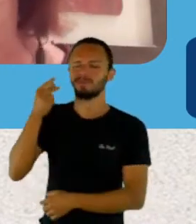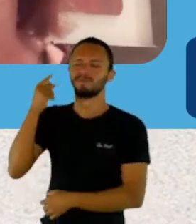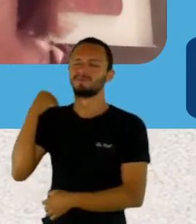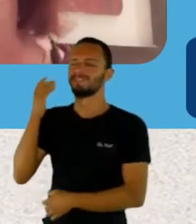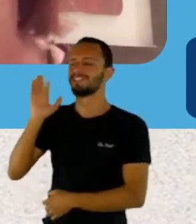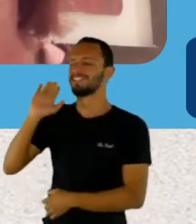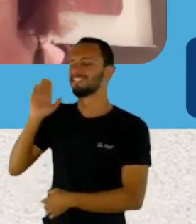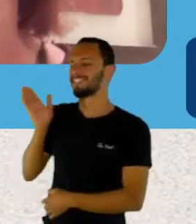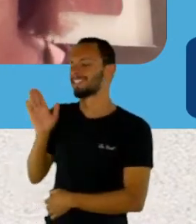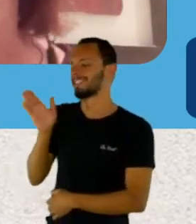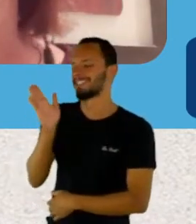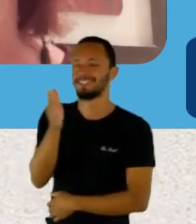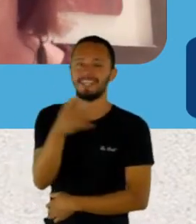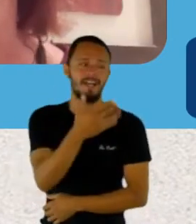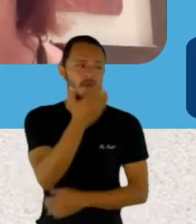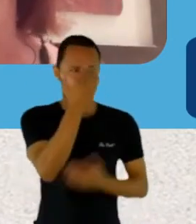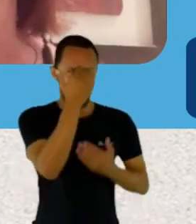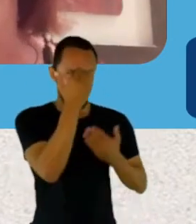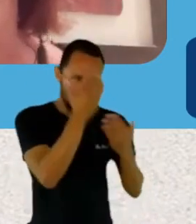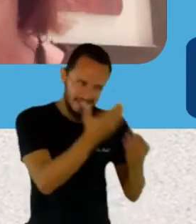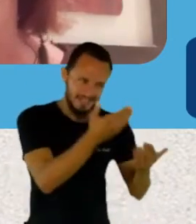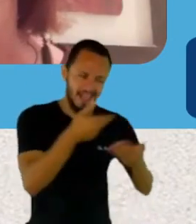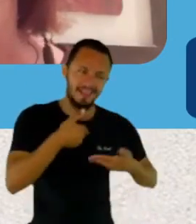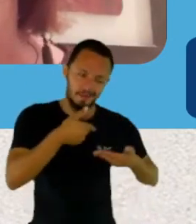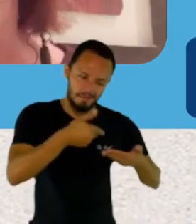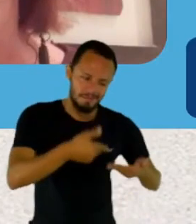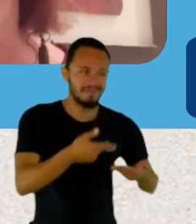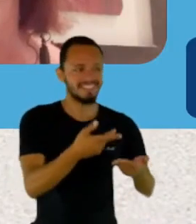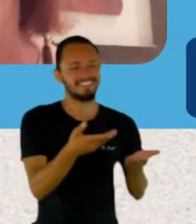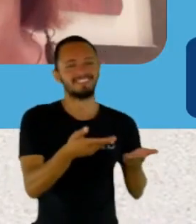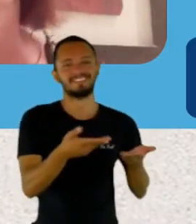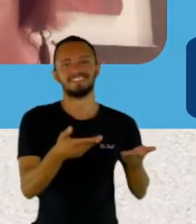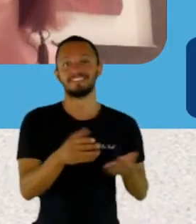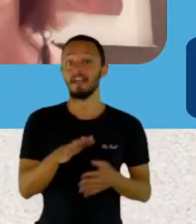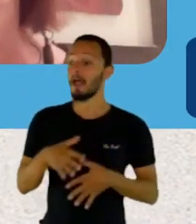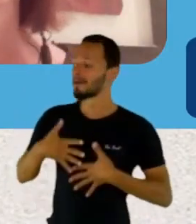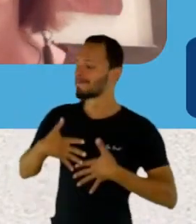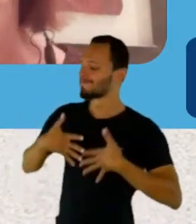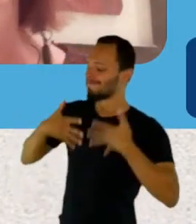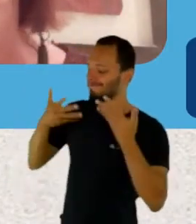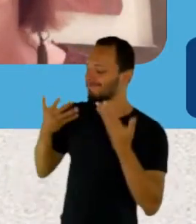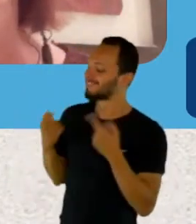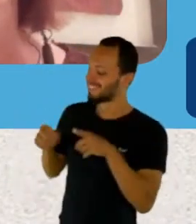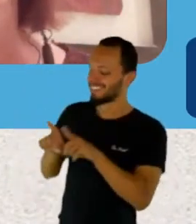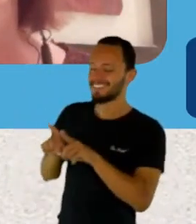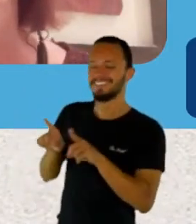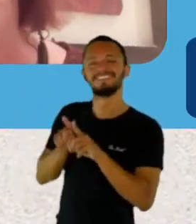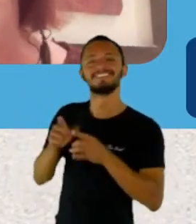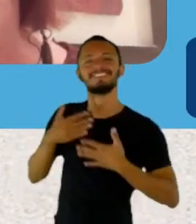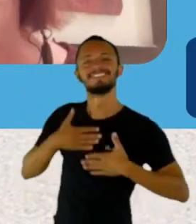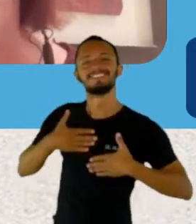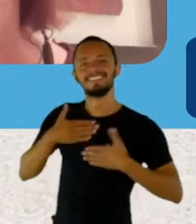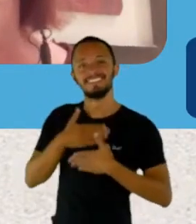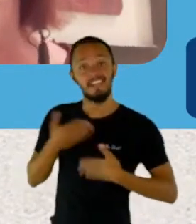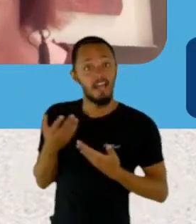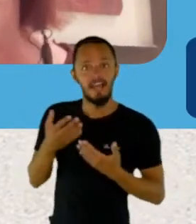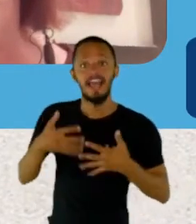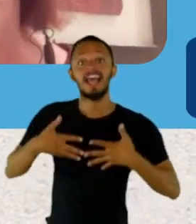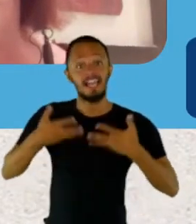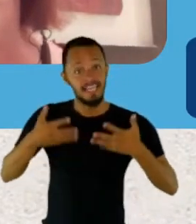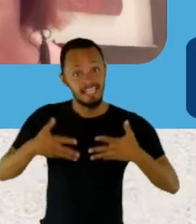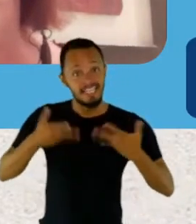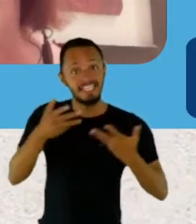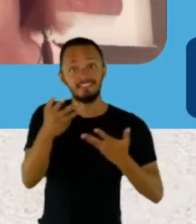convite. A gente fica muito honrado também de ter você aqui. É sempre uma alegria quando os escritores também são